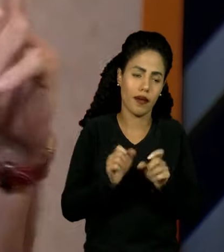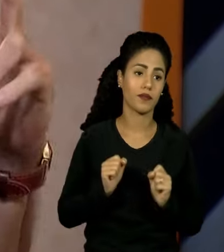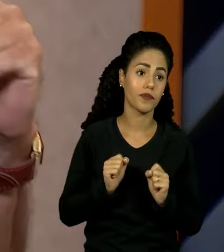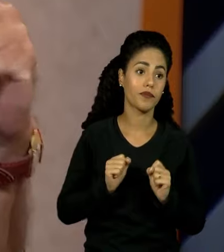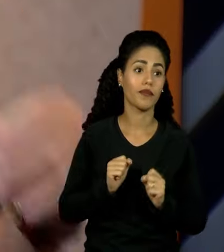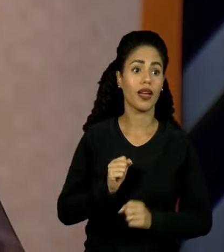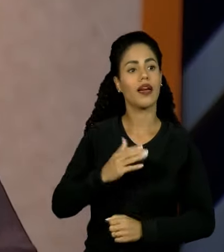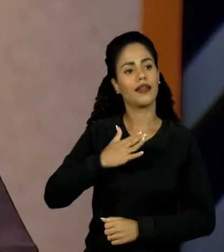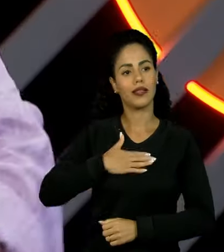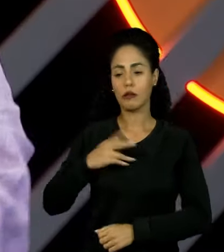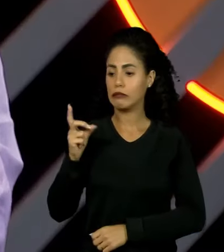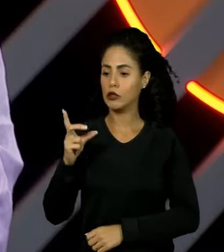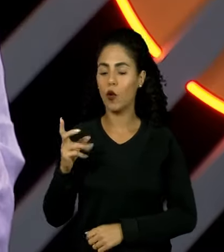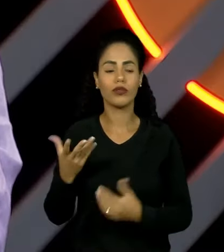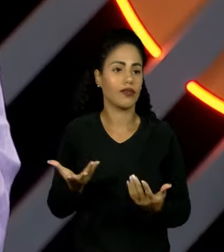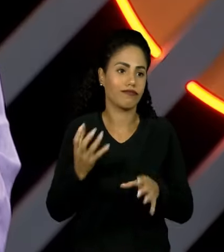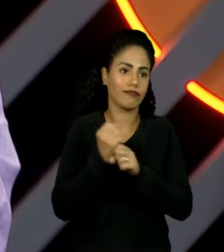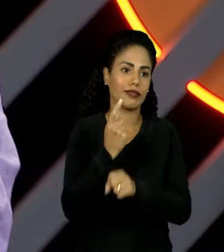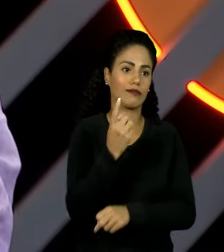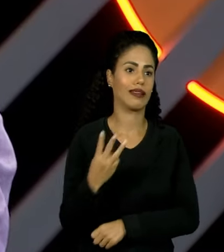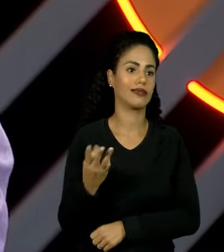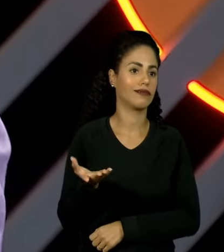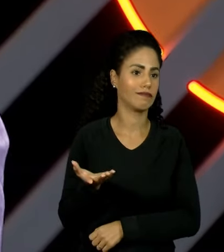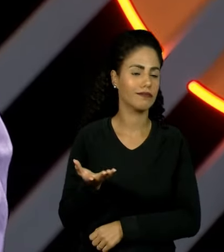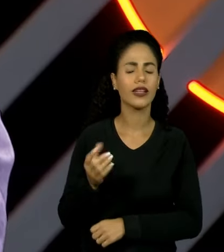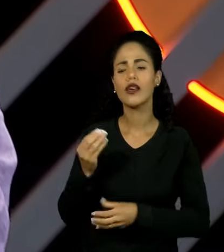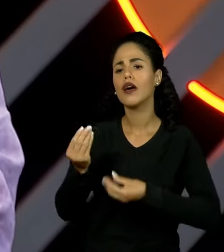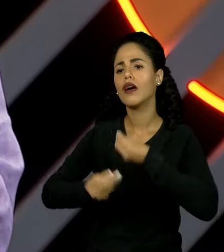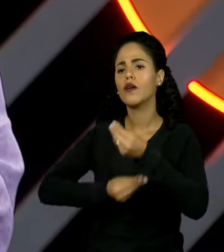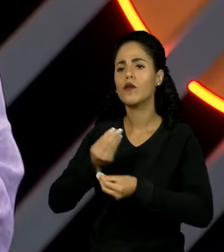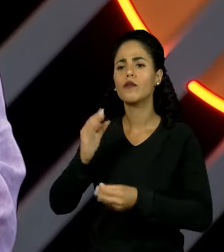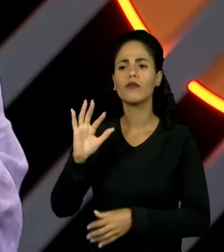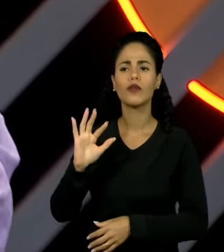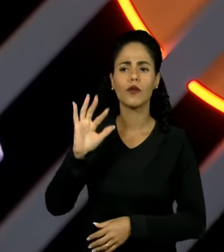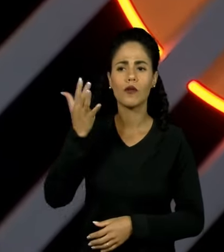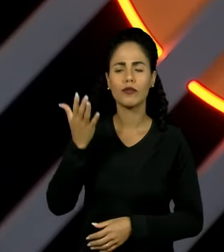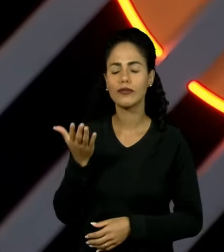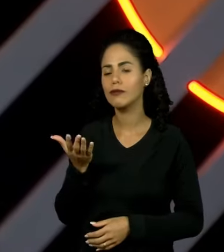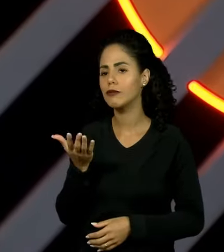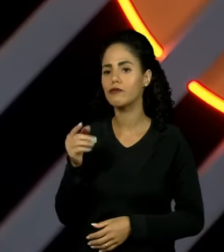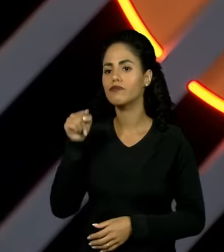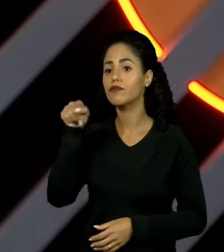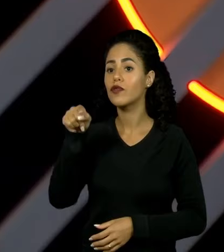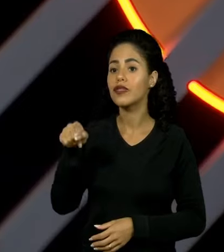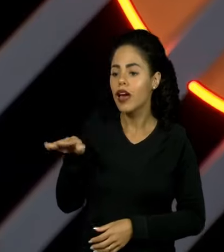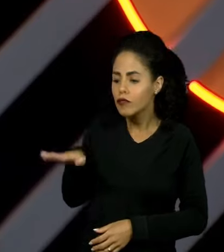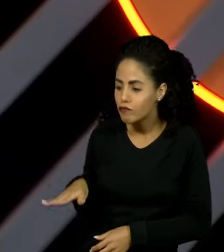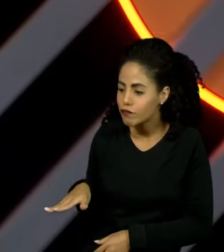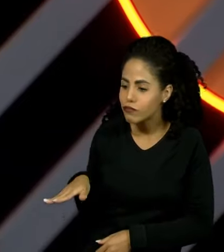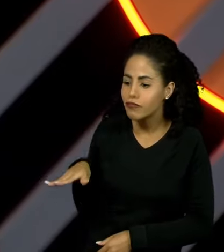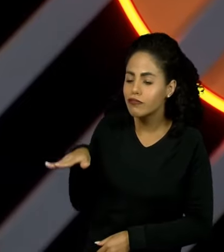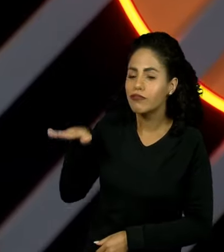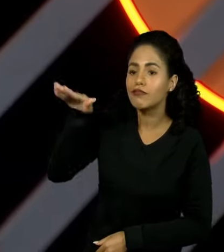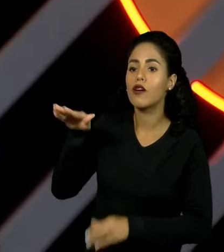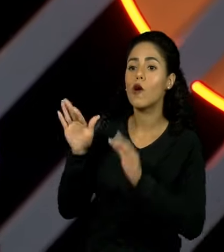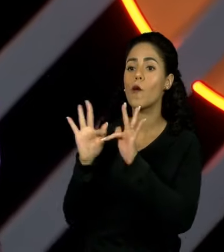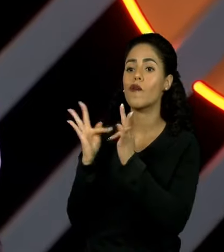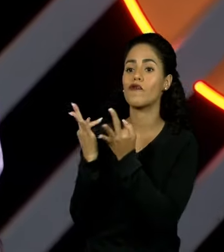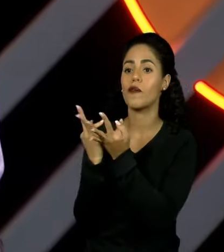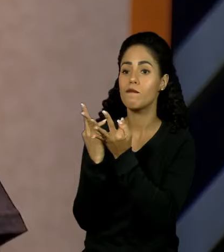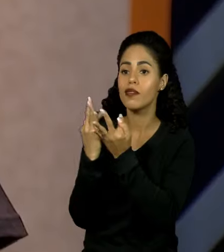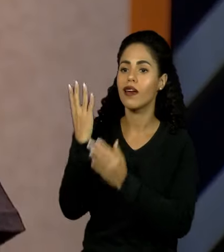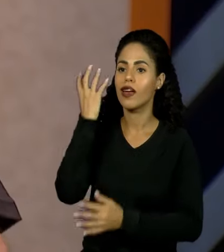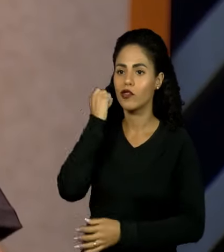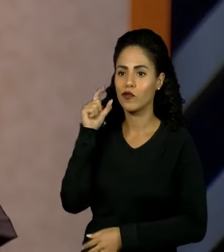que me criou, duas irmãs. Dexter, como é que foi a sua criação com a família que te